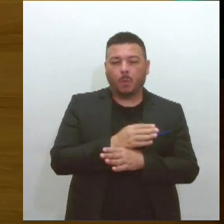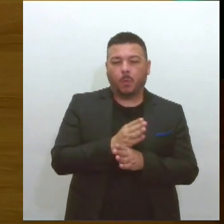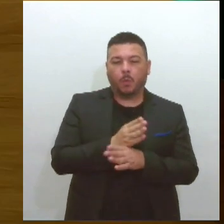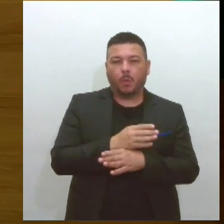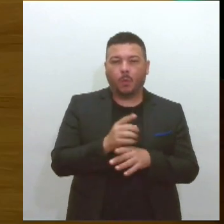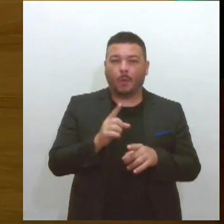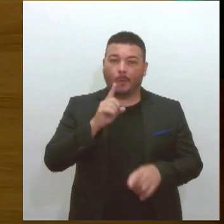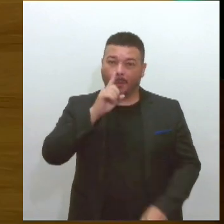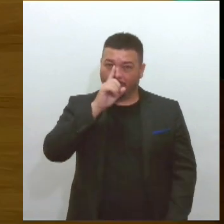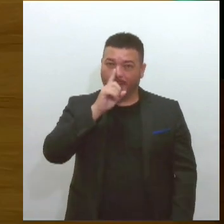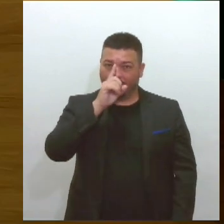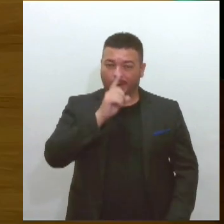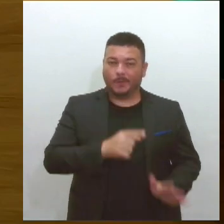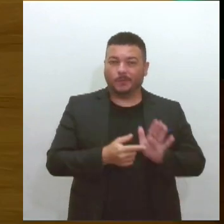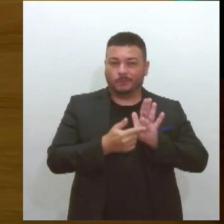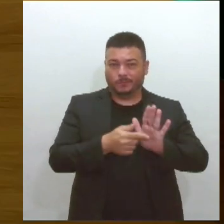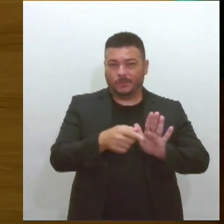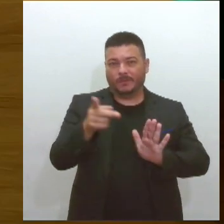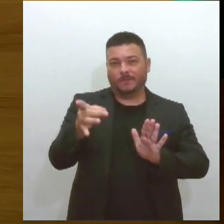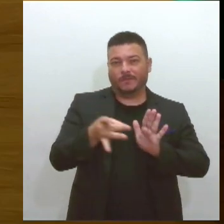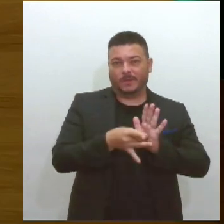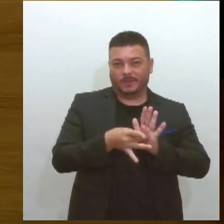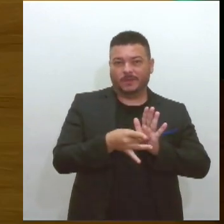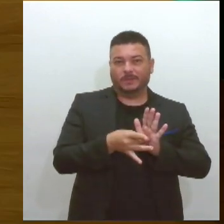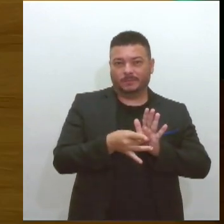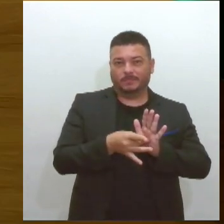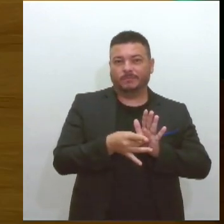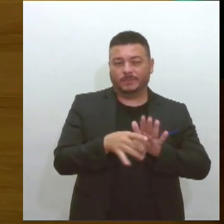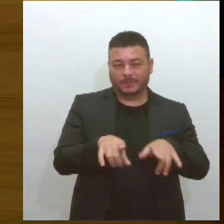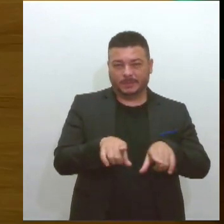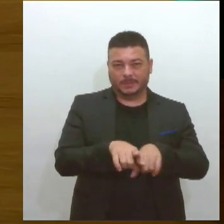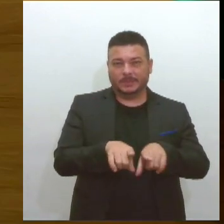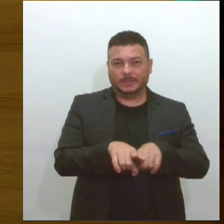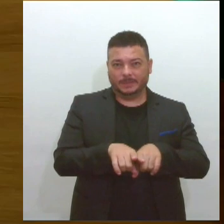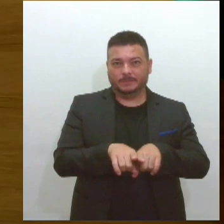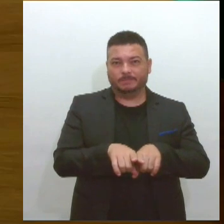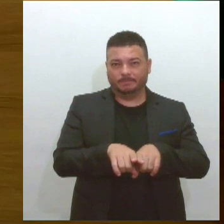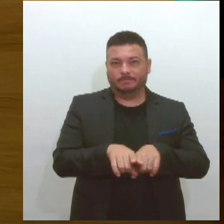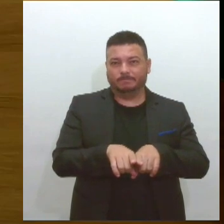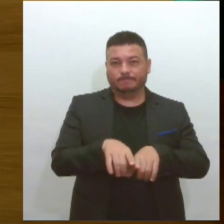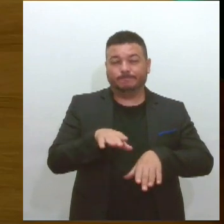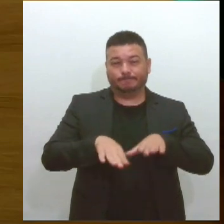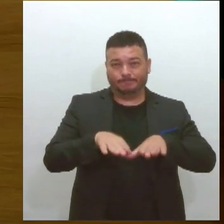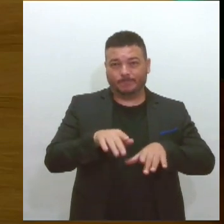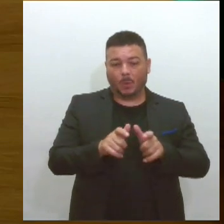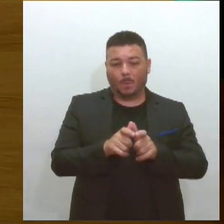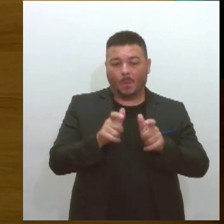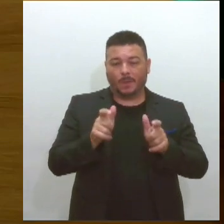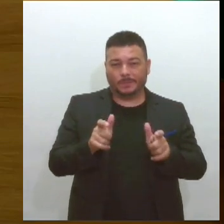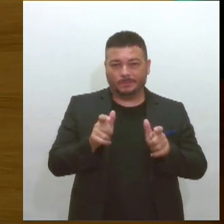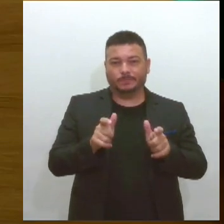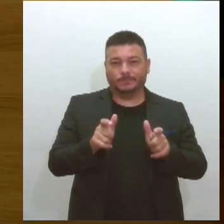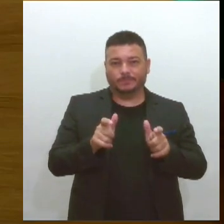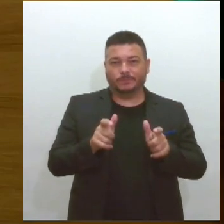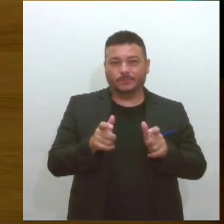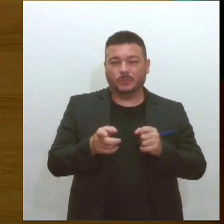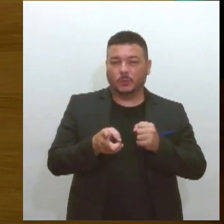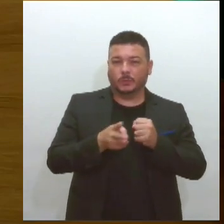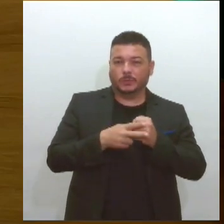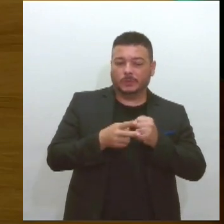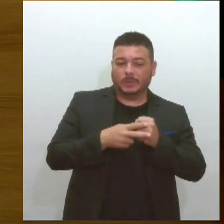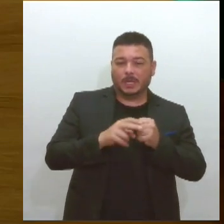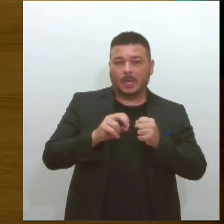exposição à nicotina, que proporcionalmente é muitas vezes maior do que o cigarro, charuto, o